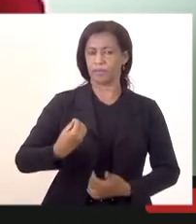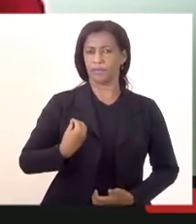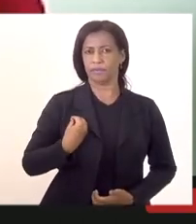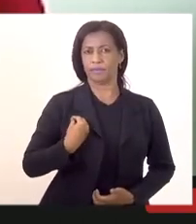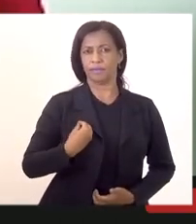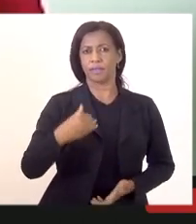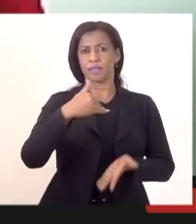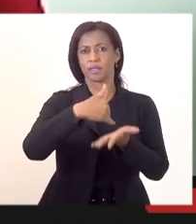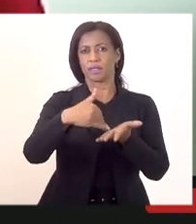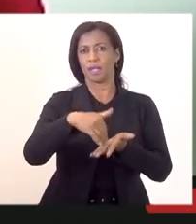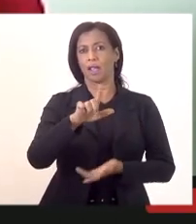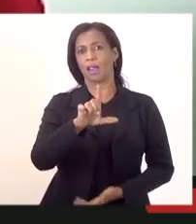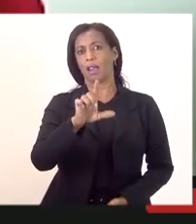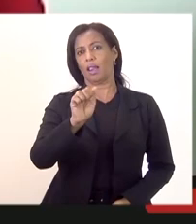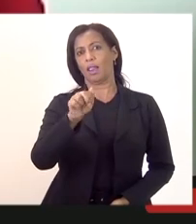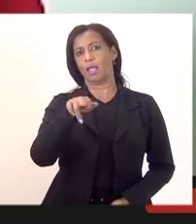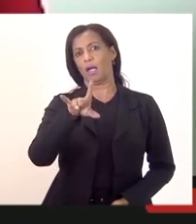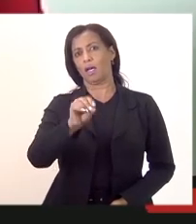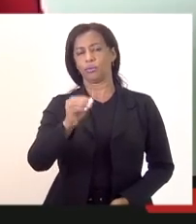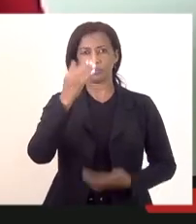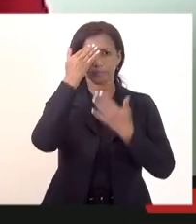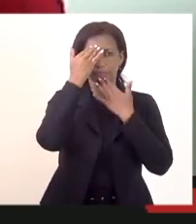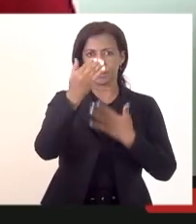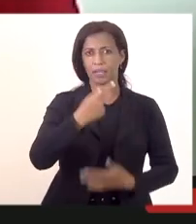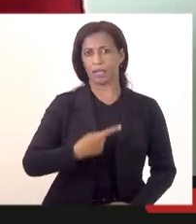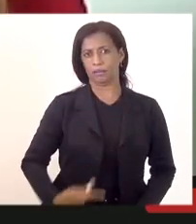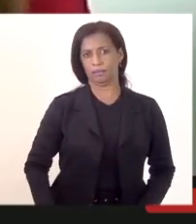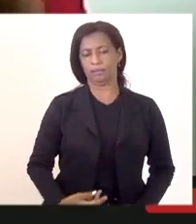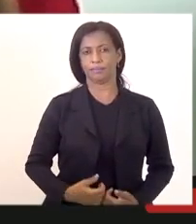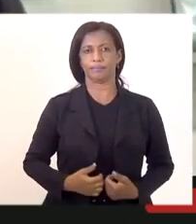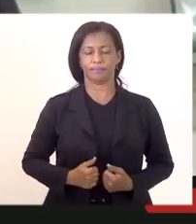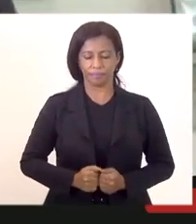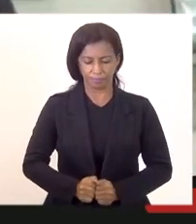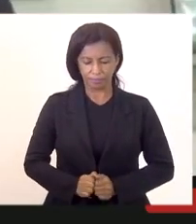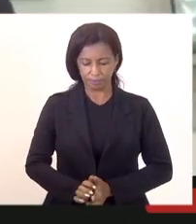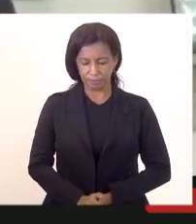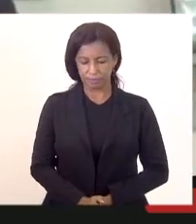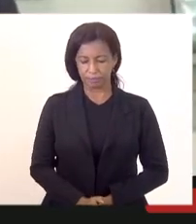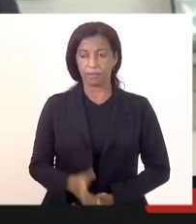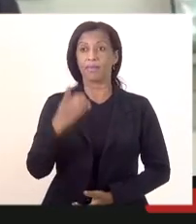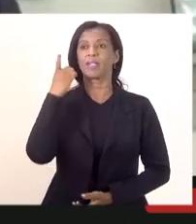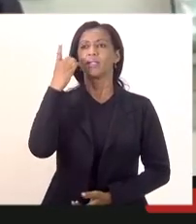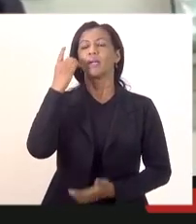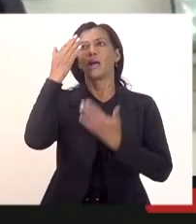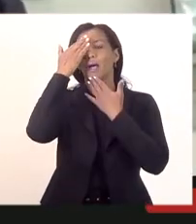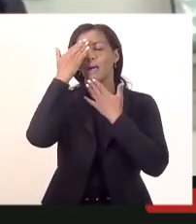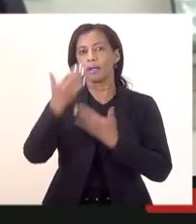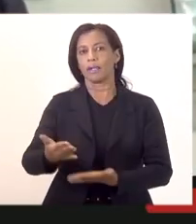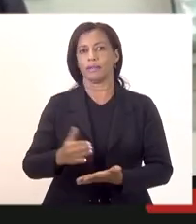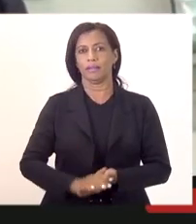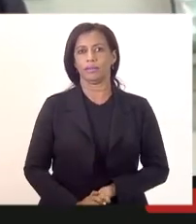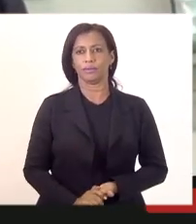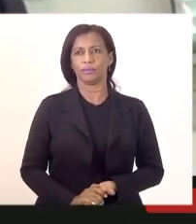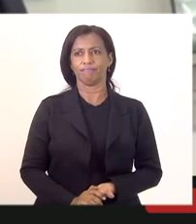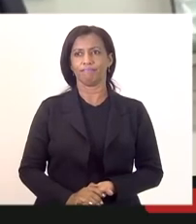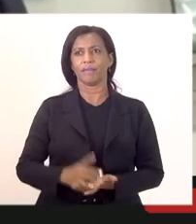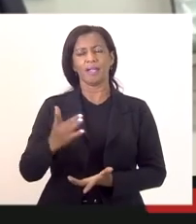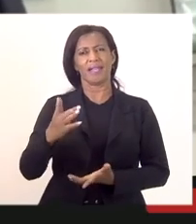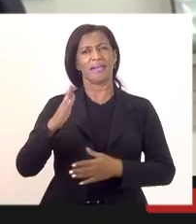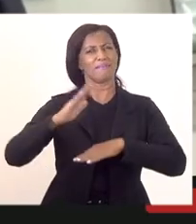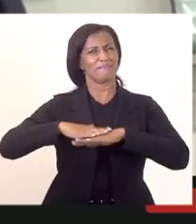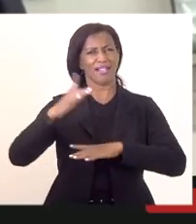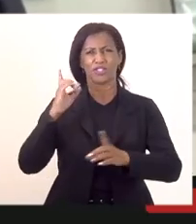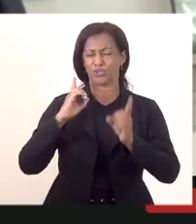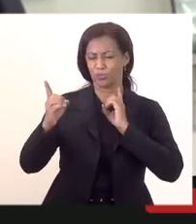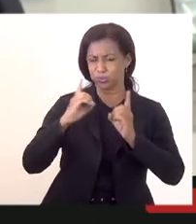secretário Leandro Monteiro. Obrigada, presidente. Deputada Marta Rocha, agradeço a vossa excelência, de fato, se torna mais dinâmico mesmo dessa